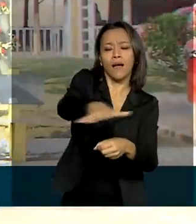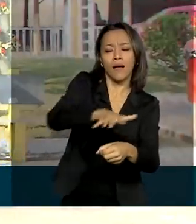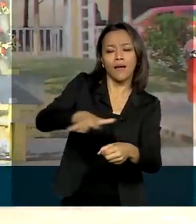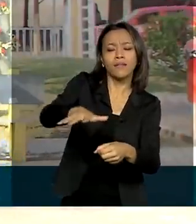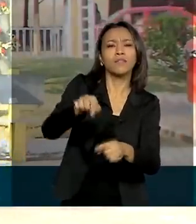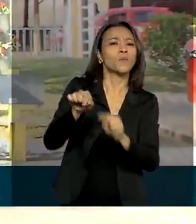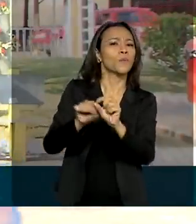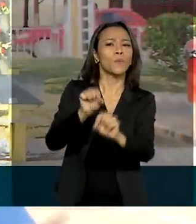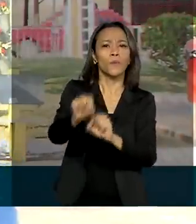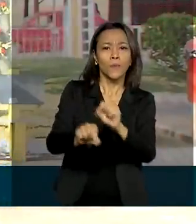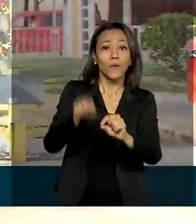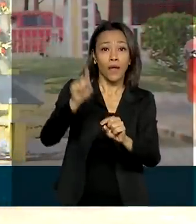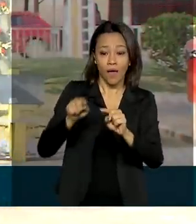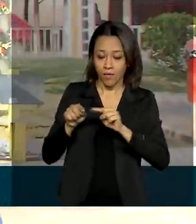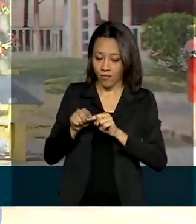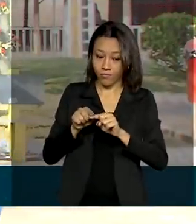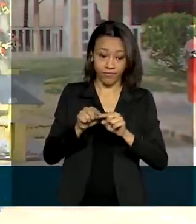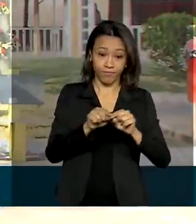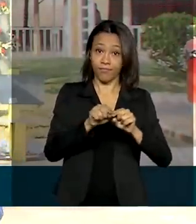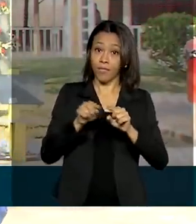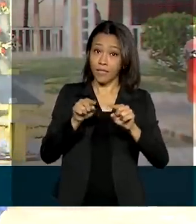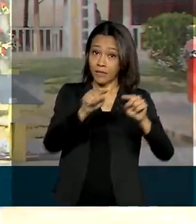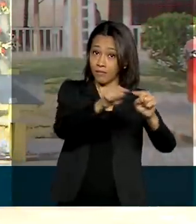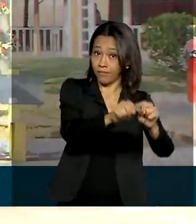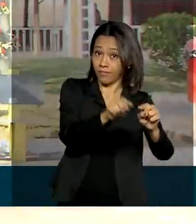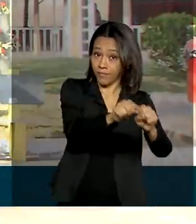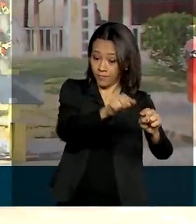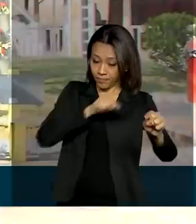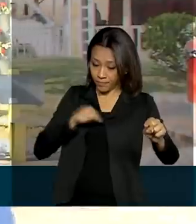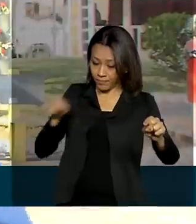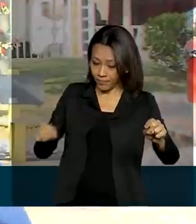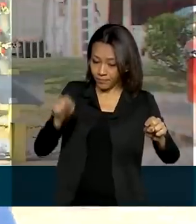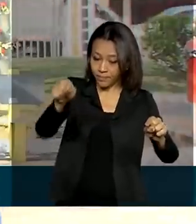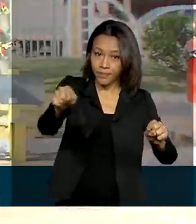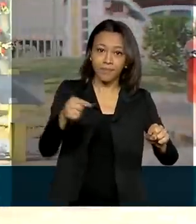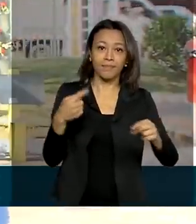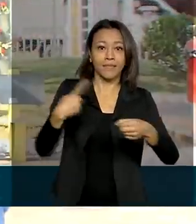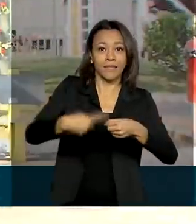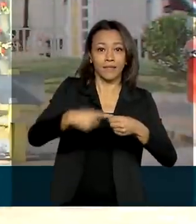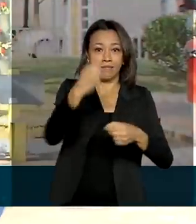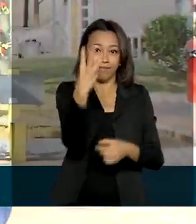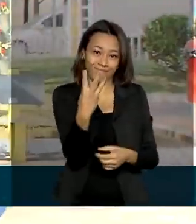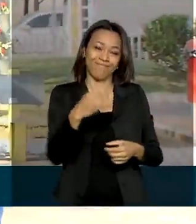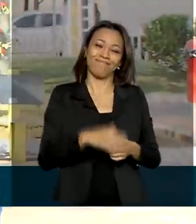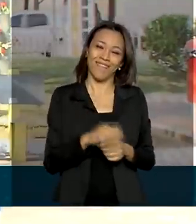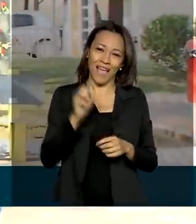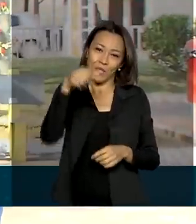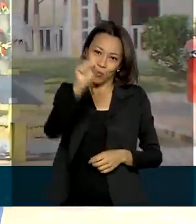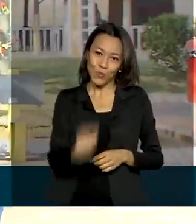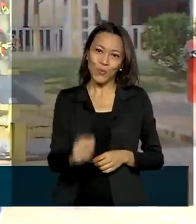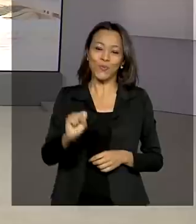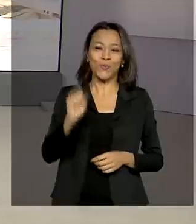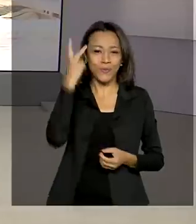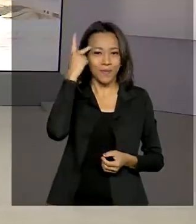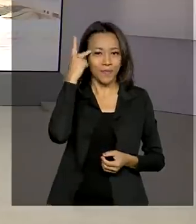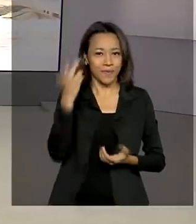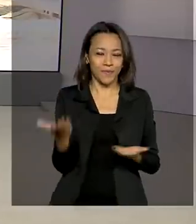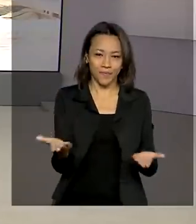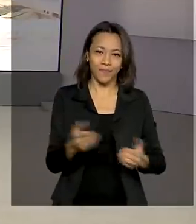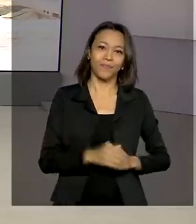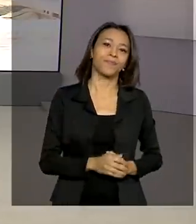complementando esse circuito aqui pelo sul do estado de São Paulo. É com você aí no estúdio, Renata Corsini.